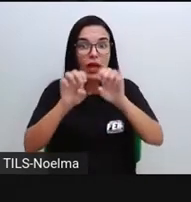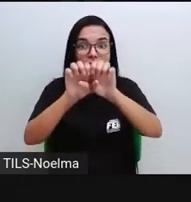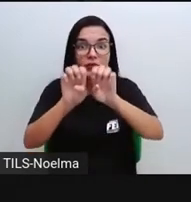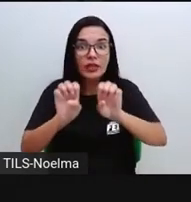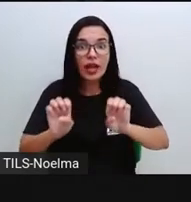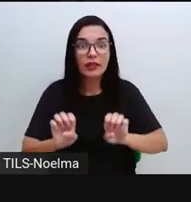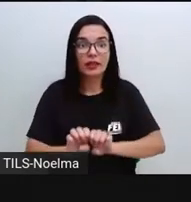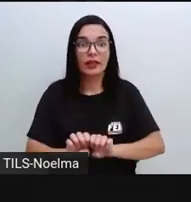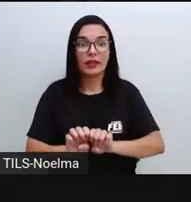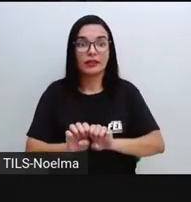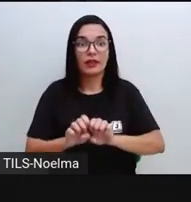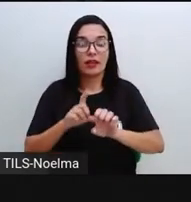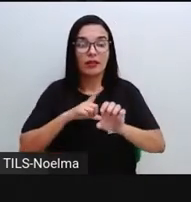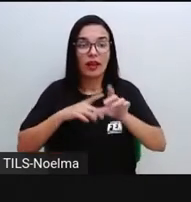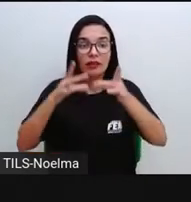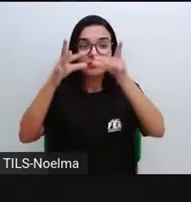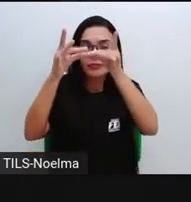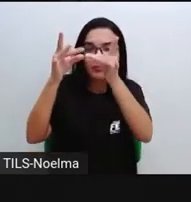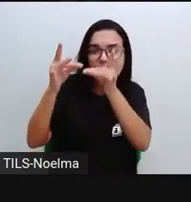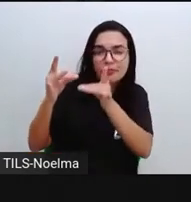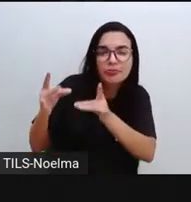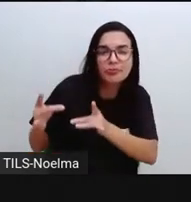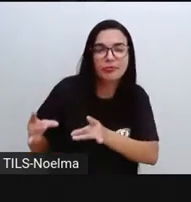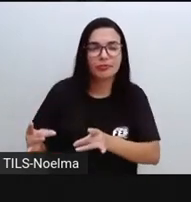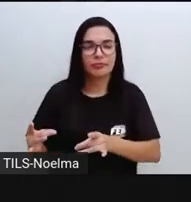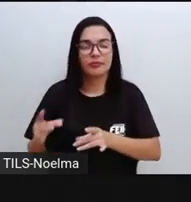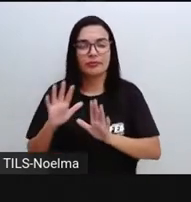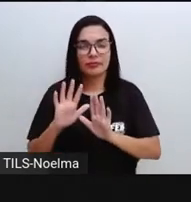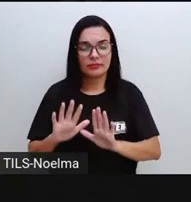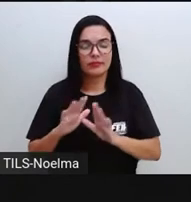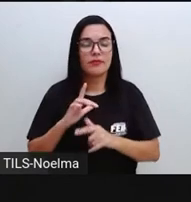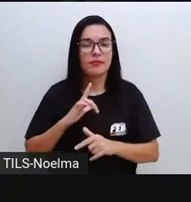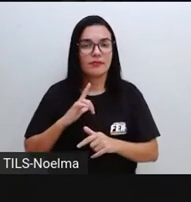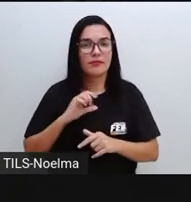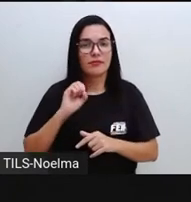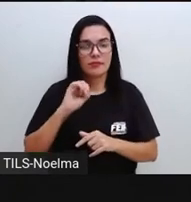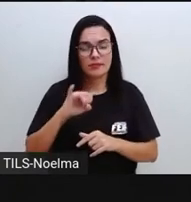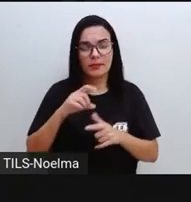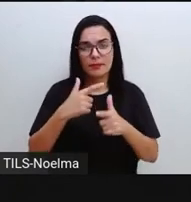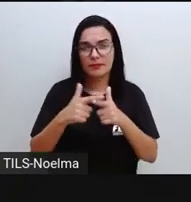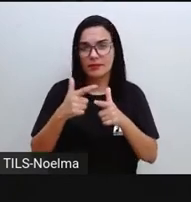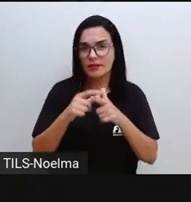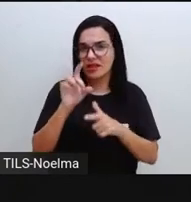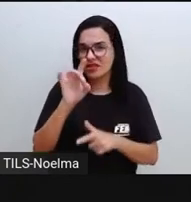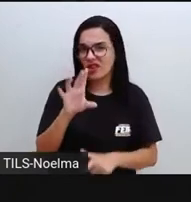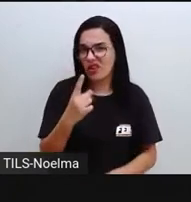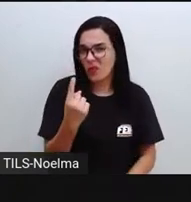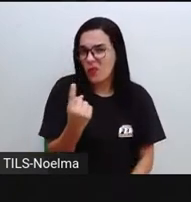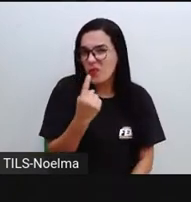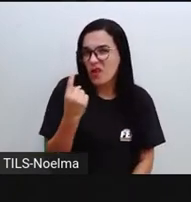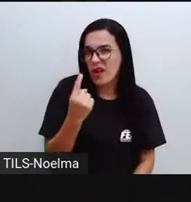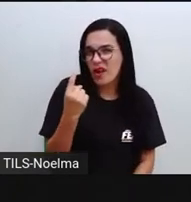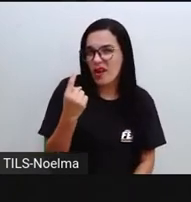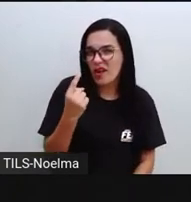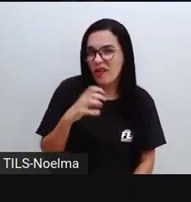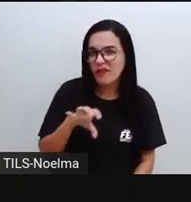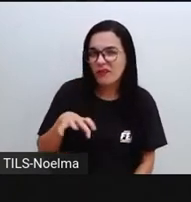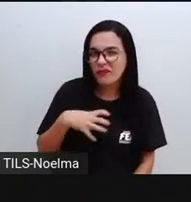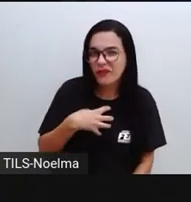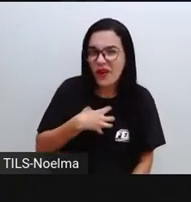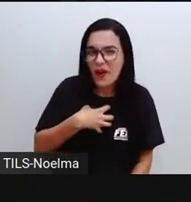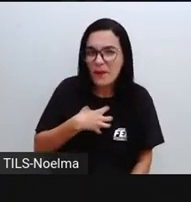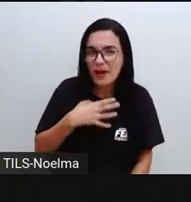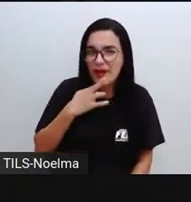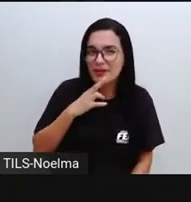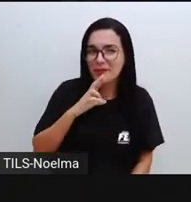sabiam disso? Que os probleminhas, eles não têm uma única estratégia para a gente encontrar